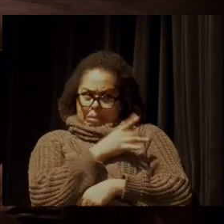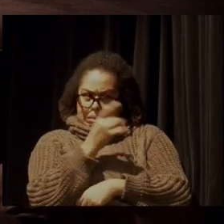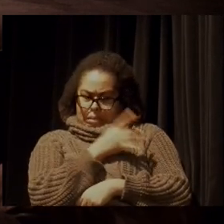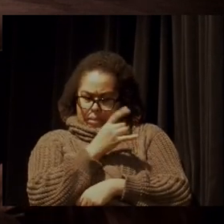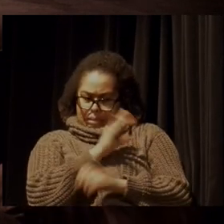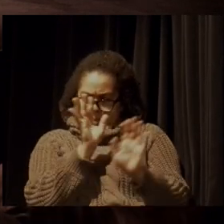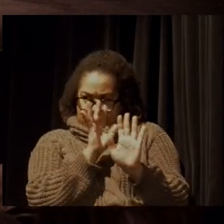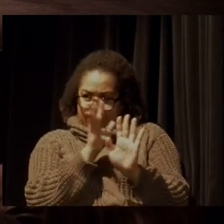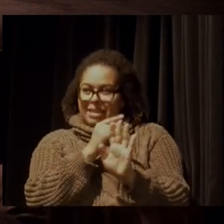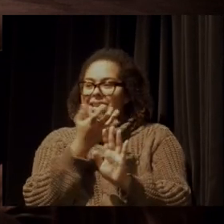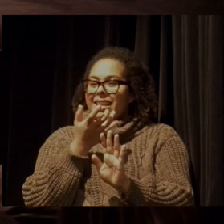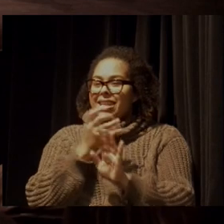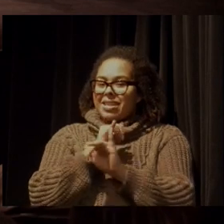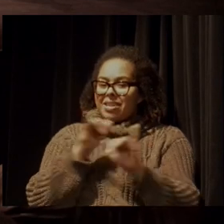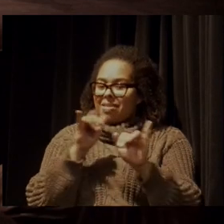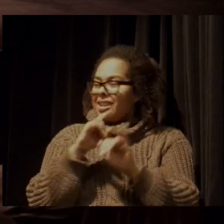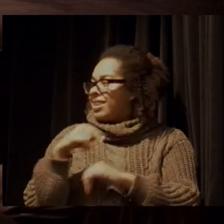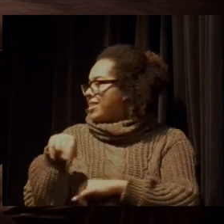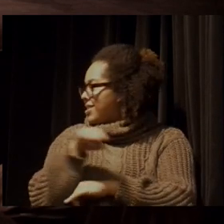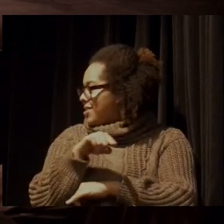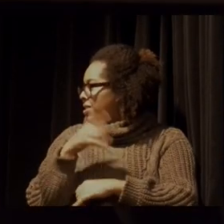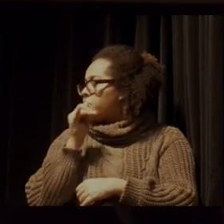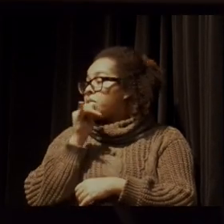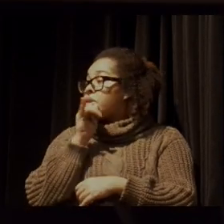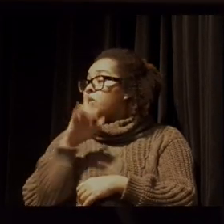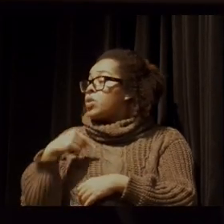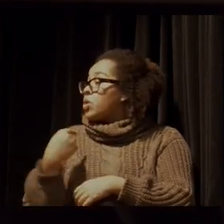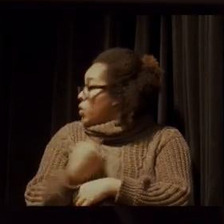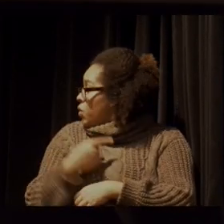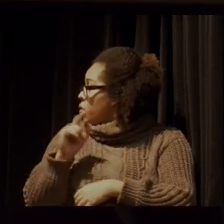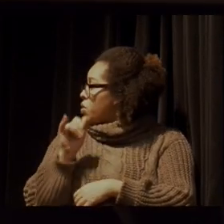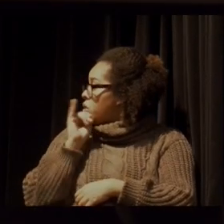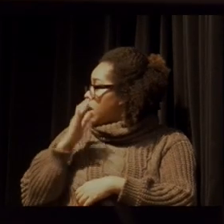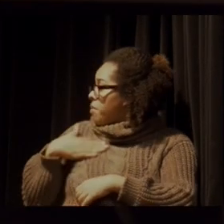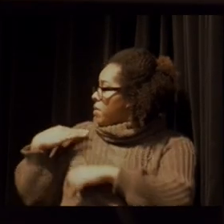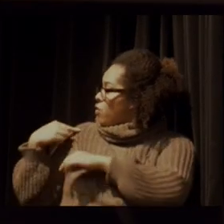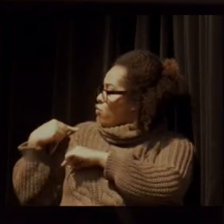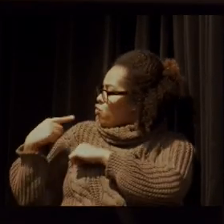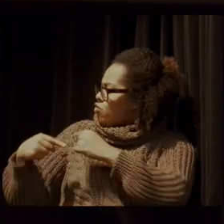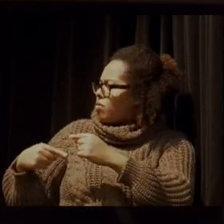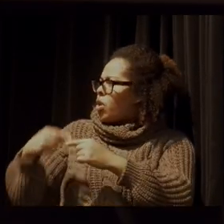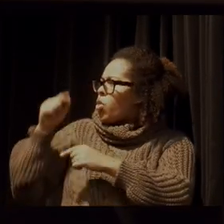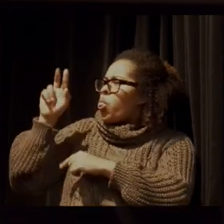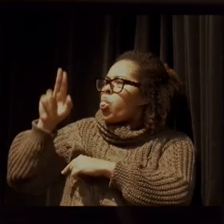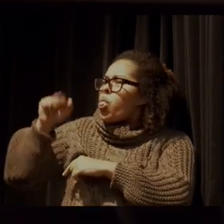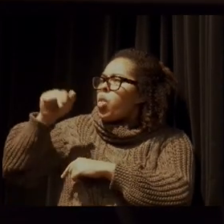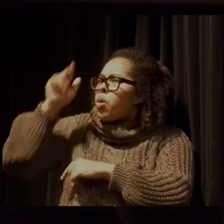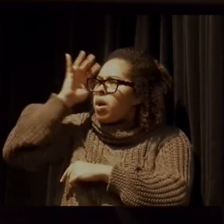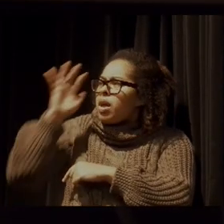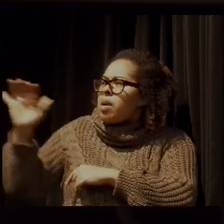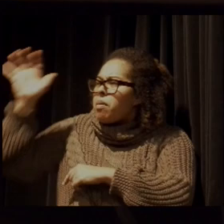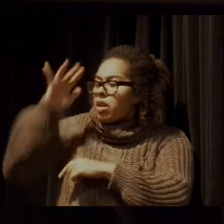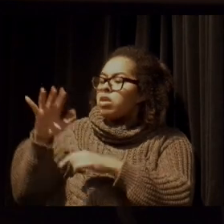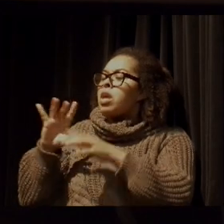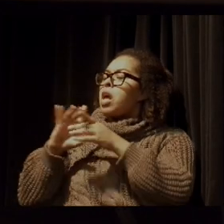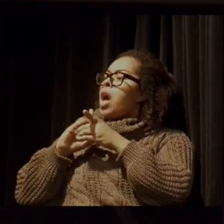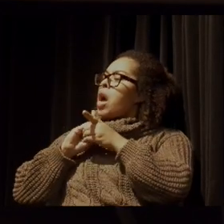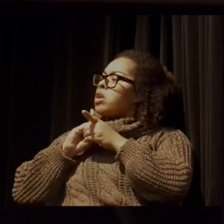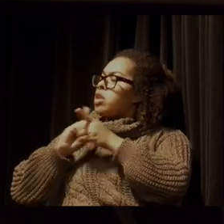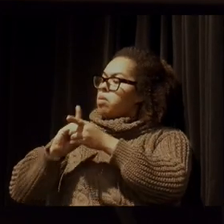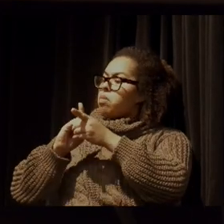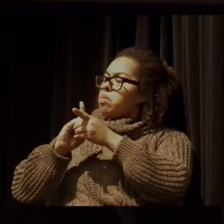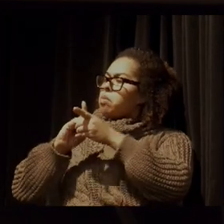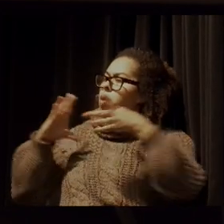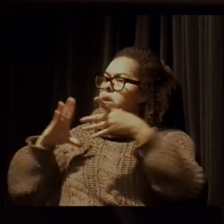dela, quero que vocês saibam disso, enfim, que nós, a minha geração, imaginou que a democracia estava consolidada no Brasil.